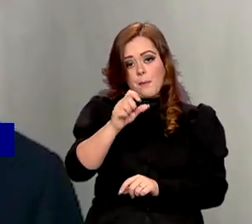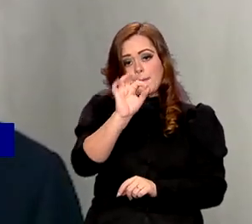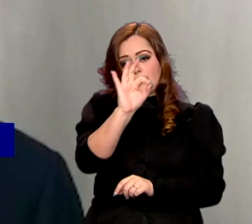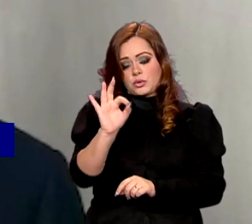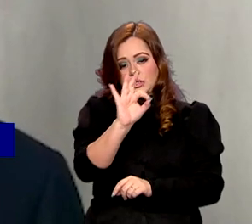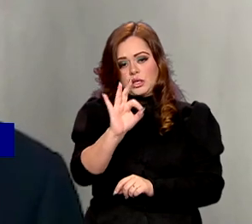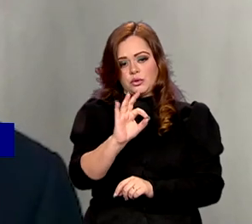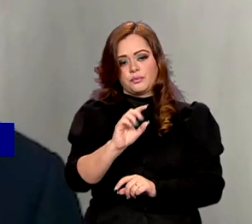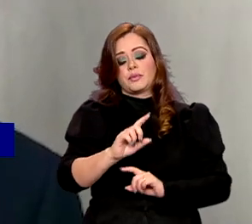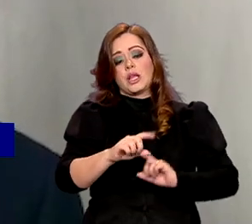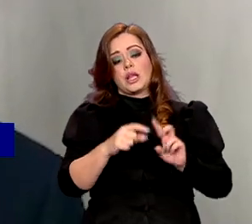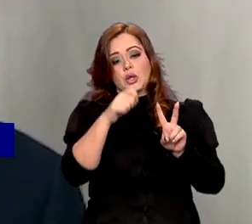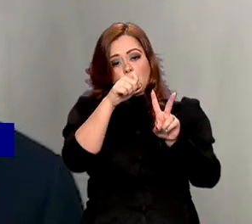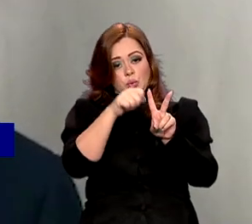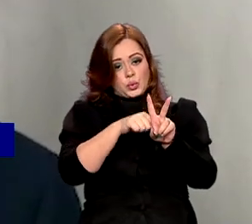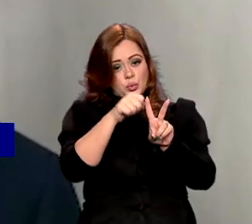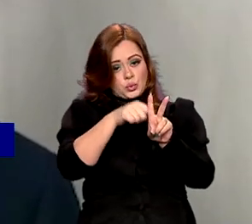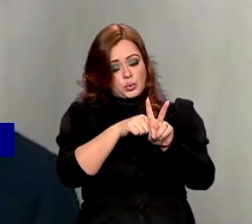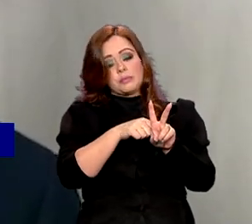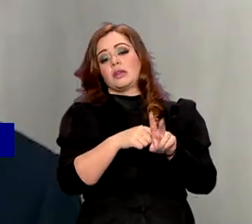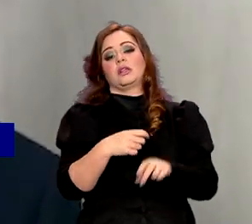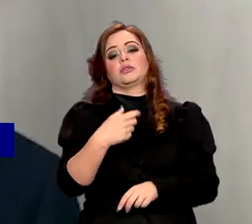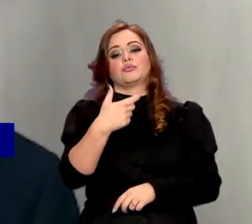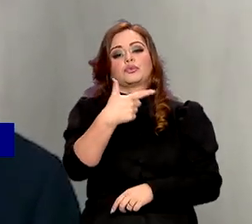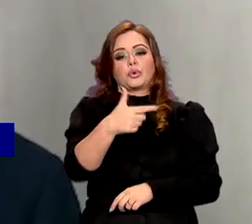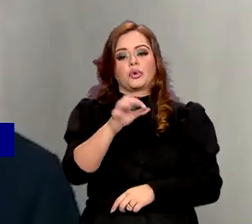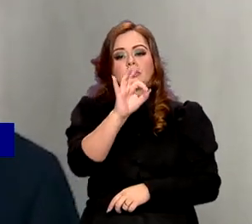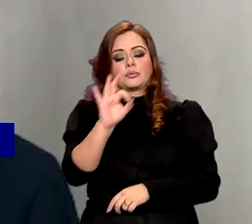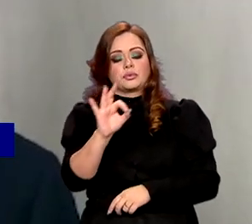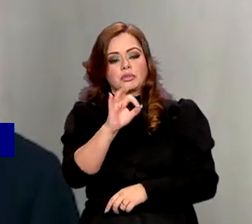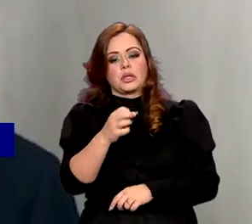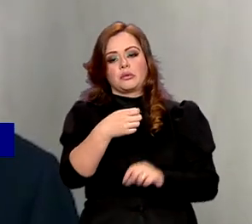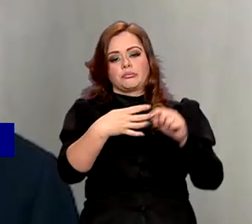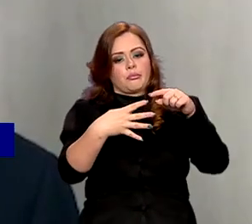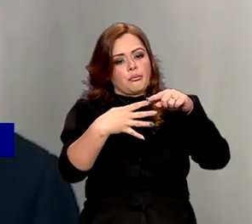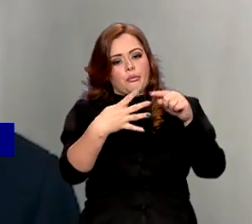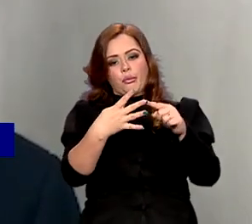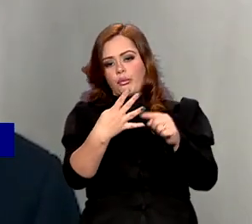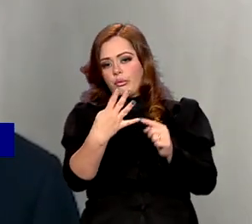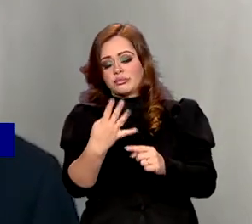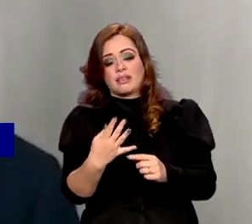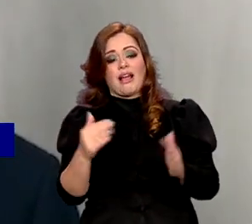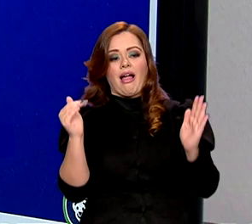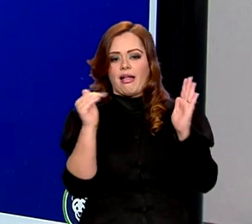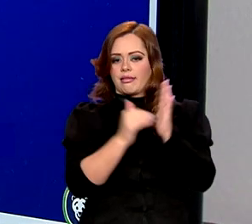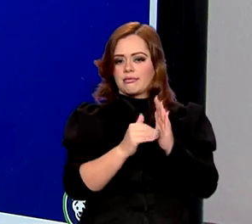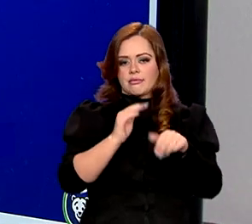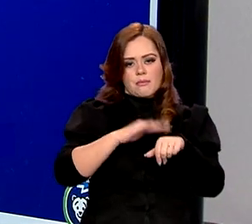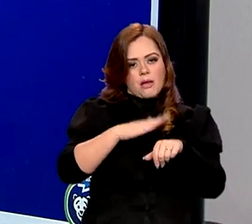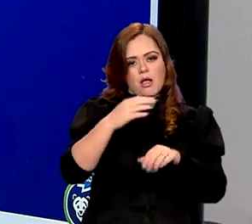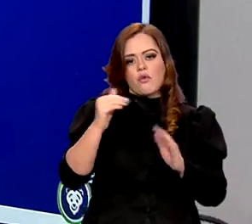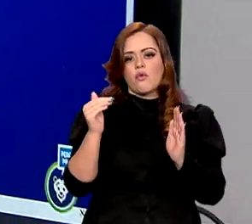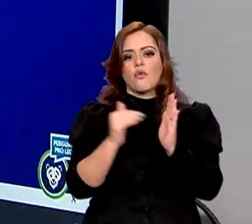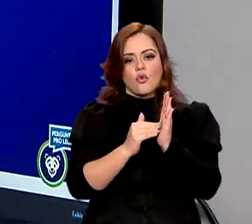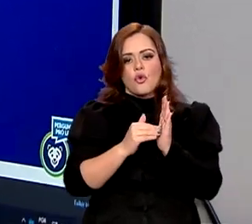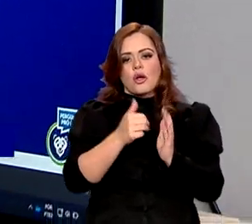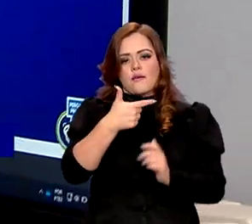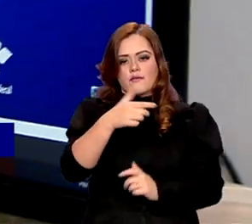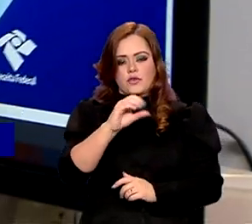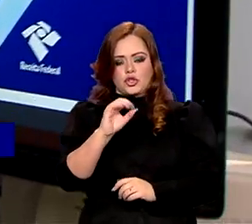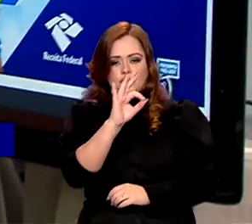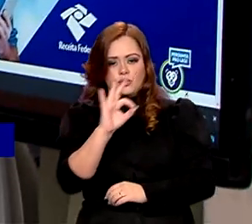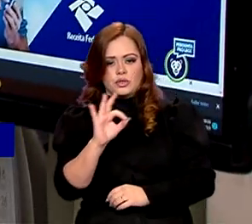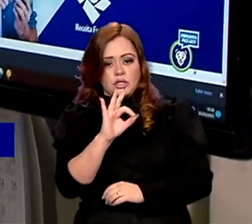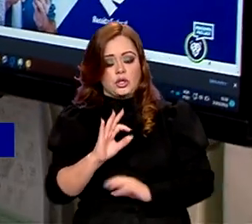entregar com dois meses de atraso, 2% de multa, 3%, 4%, até o máximo de 20%. Todo o processo para